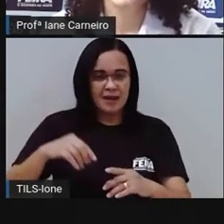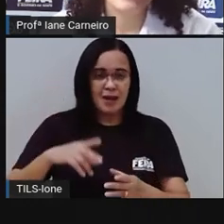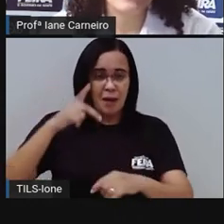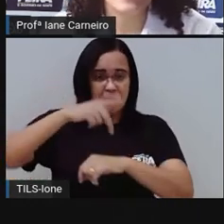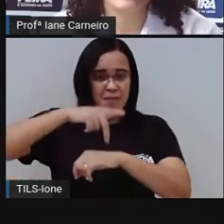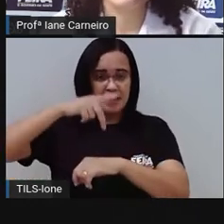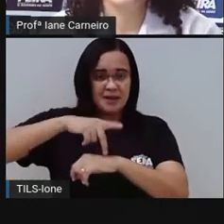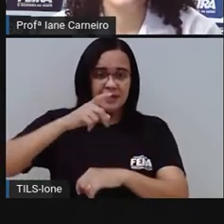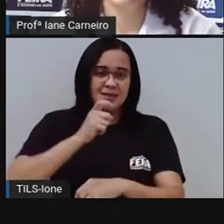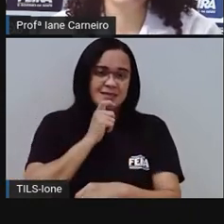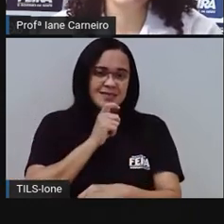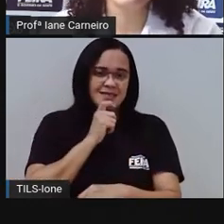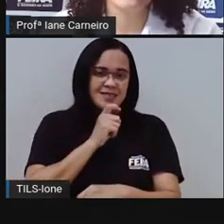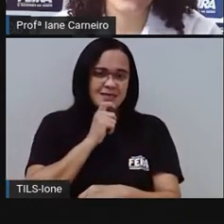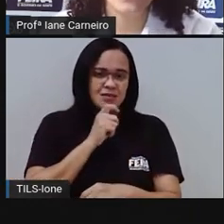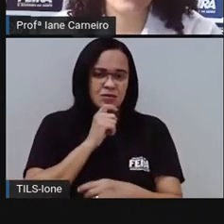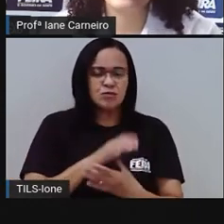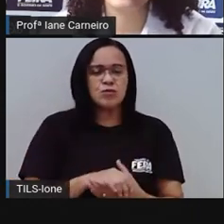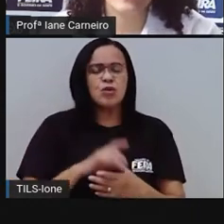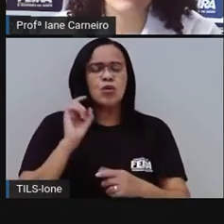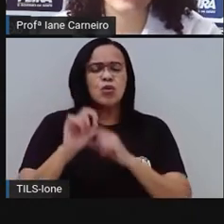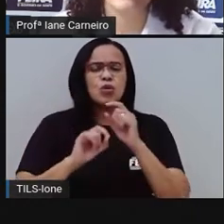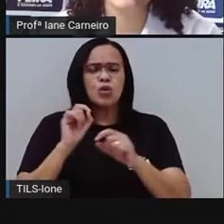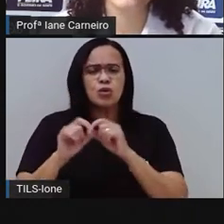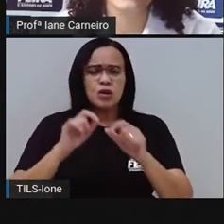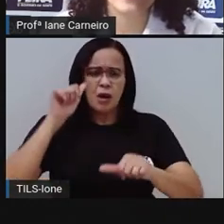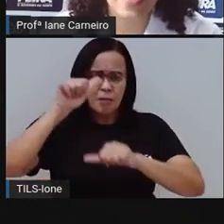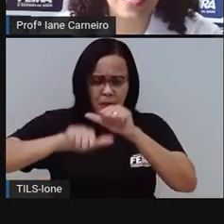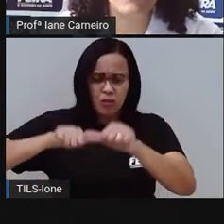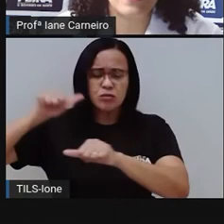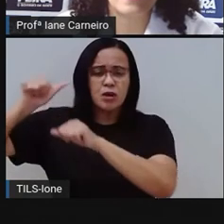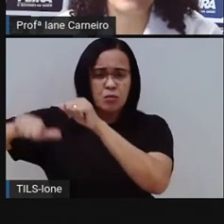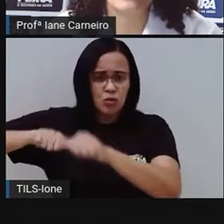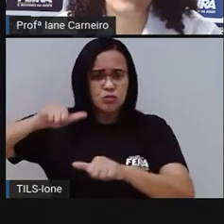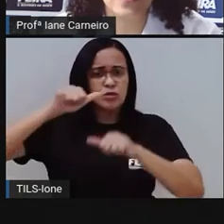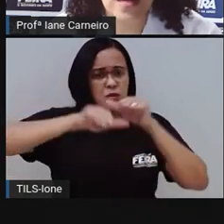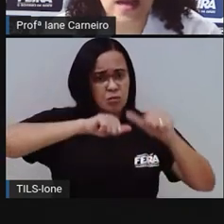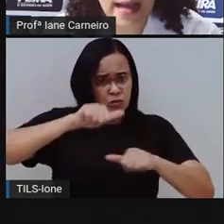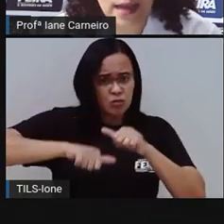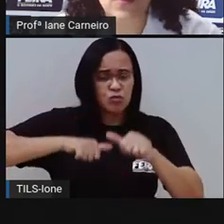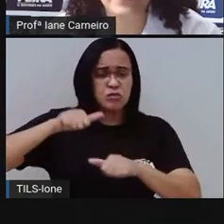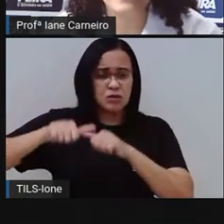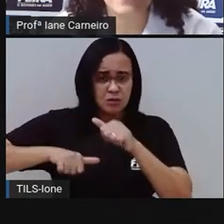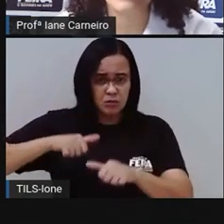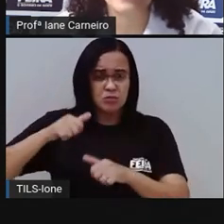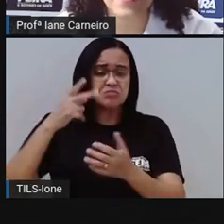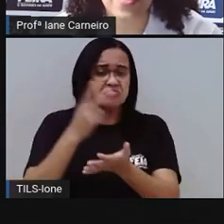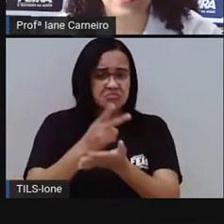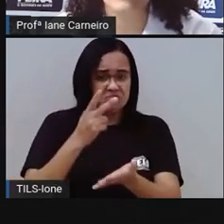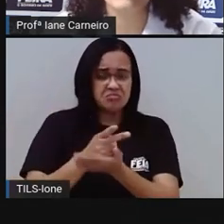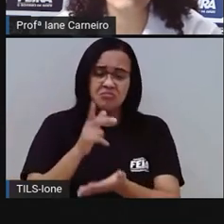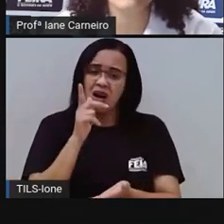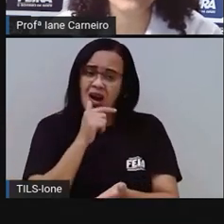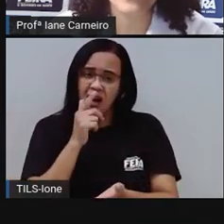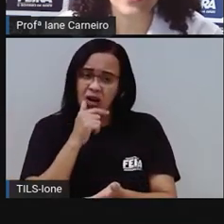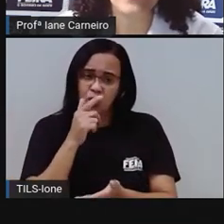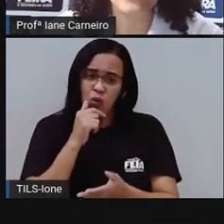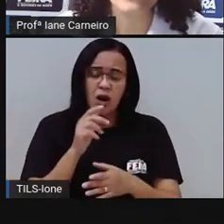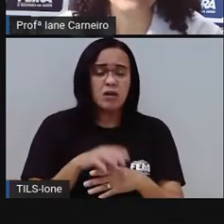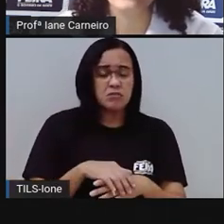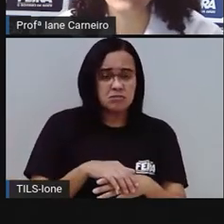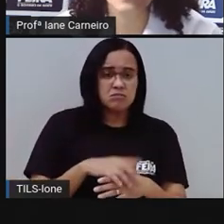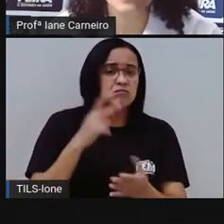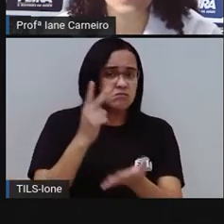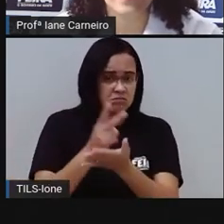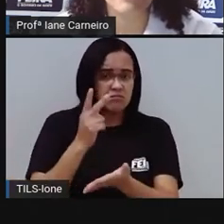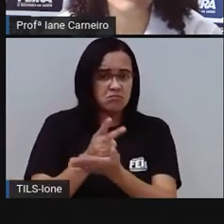O é o que é? Muda de forma a toda hora. Põe água, água e água será. De onde veio,